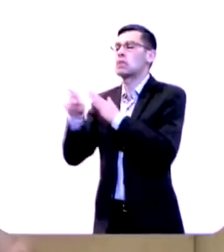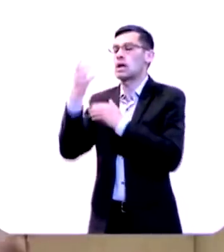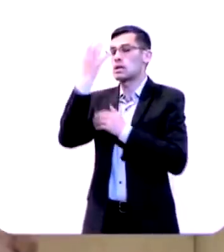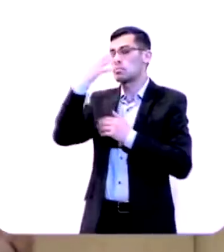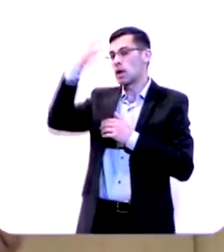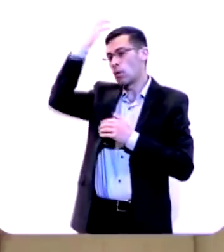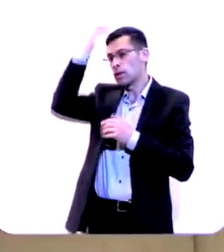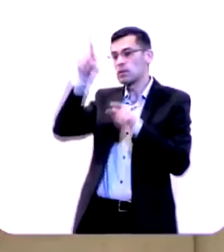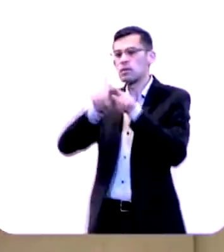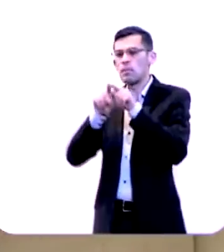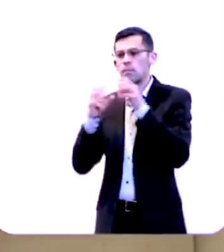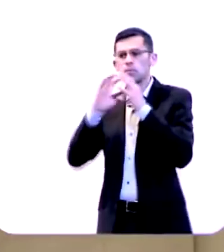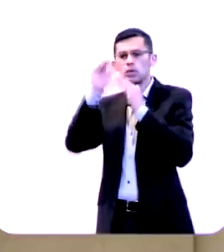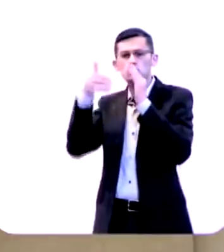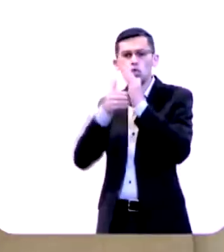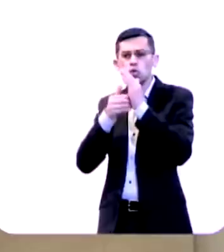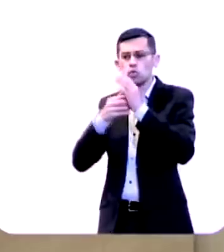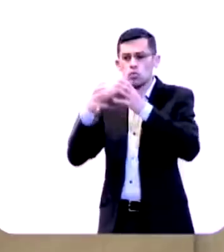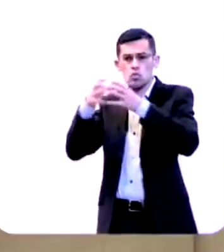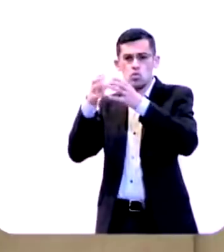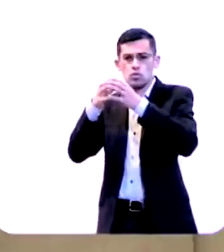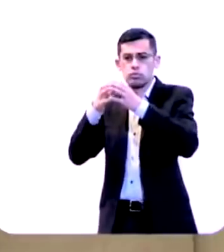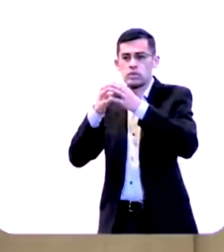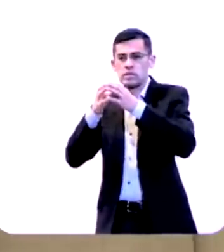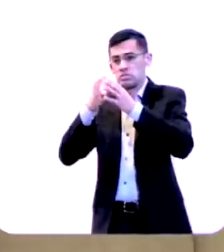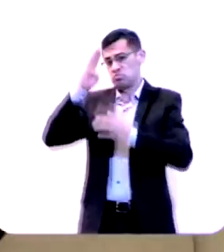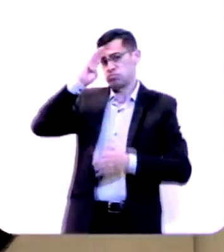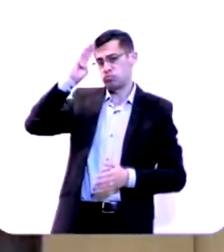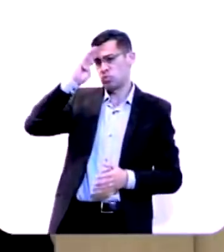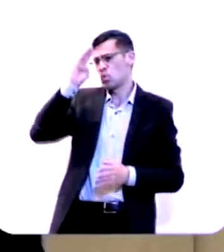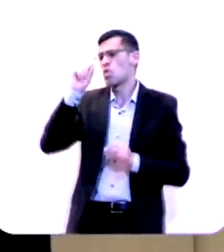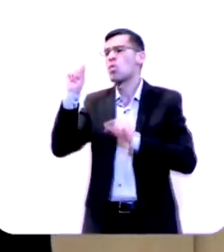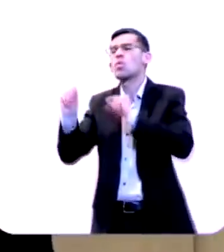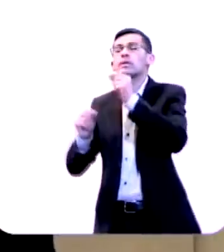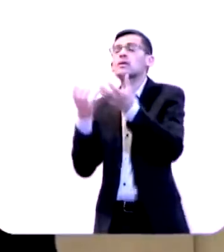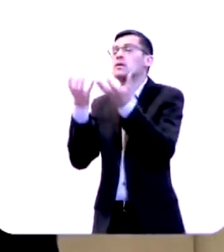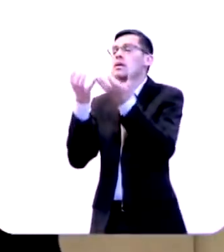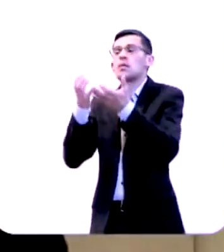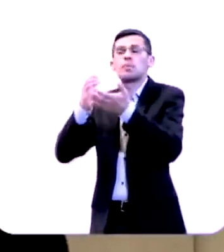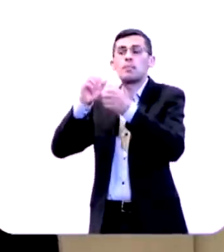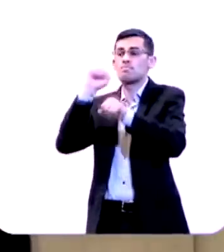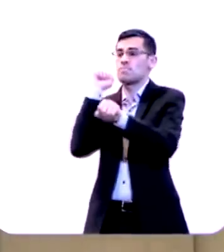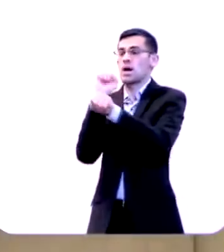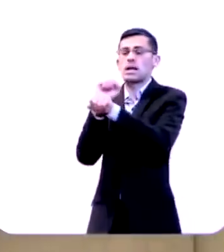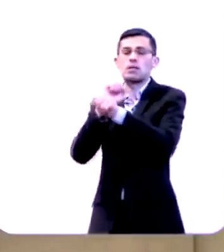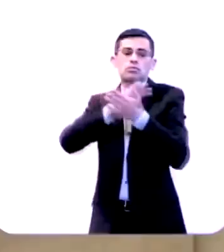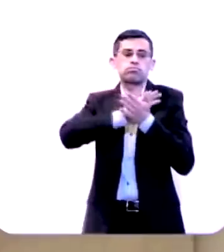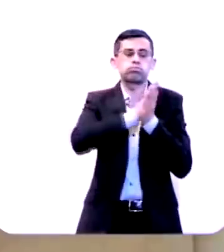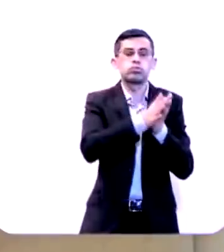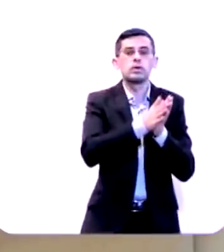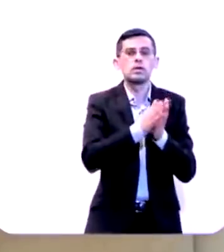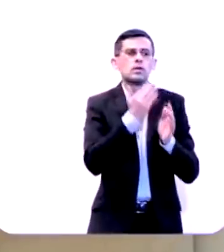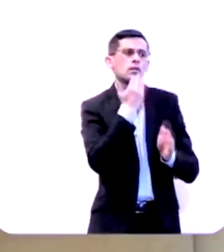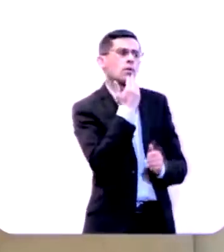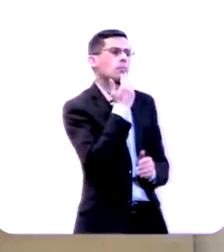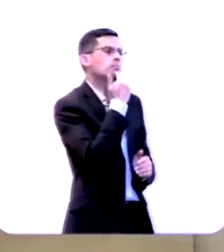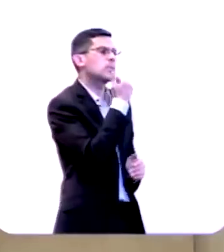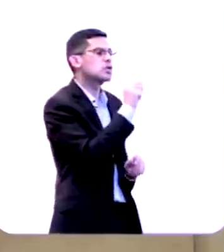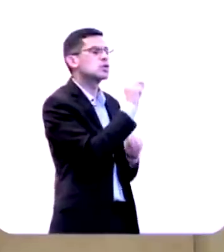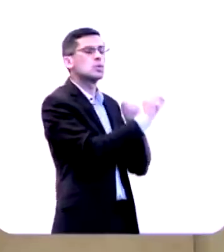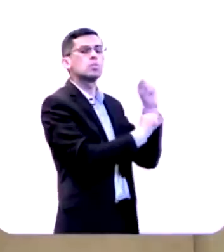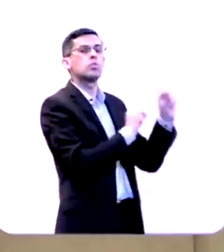e aos seus generais o que eles queriam para evitar essa destruição. E eles pediram, então, algo